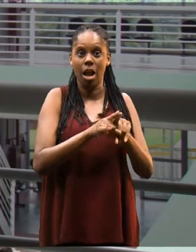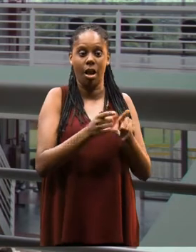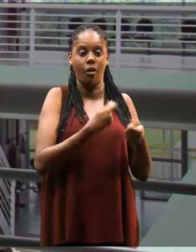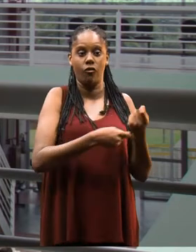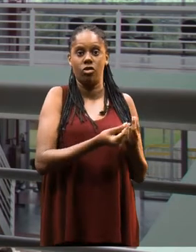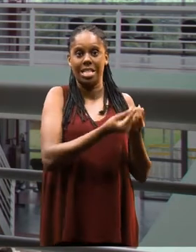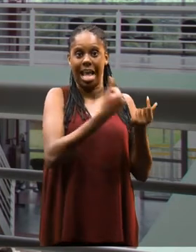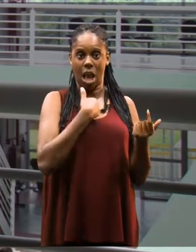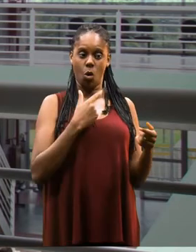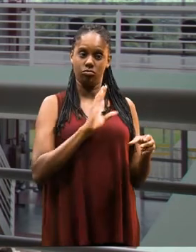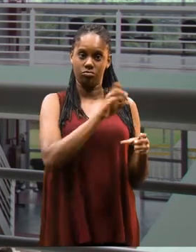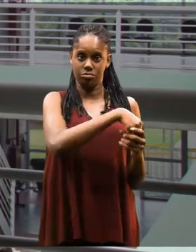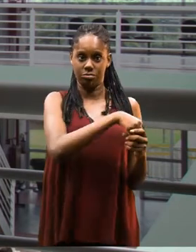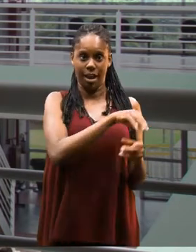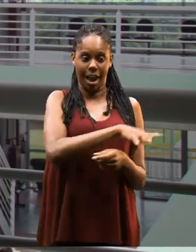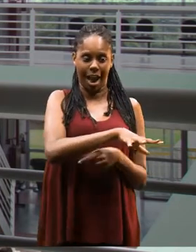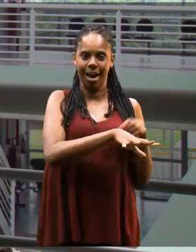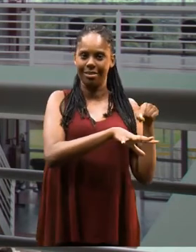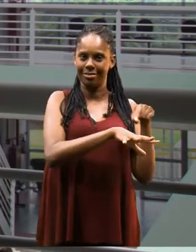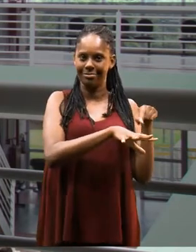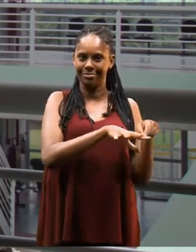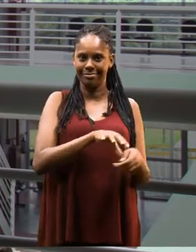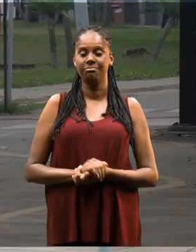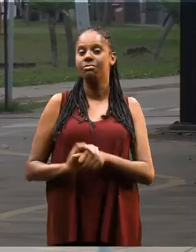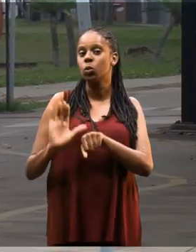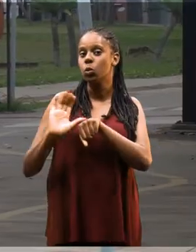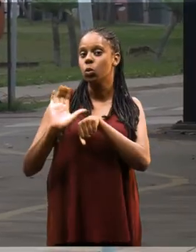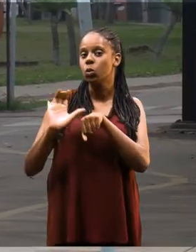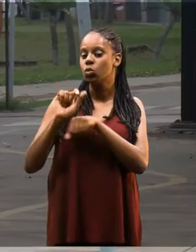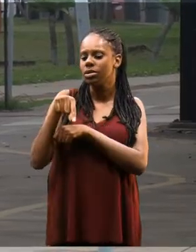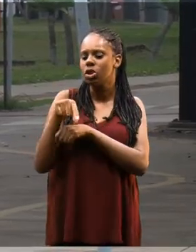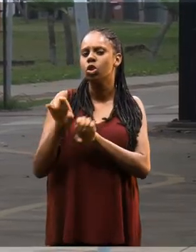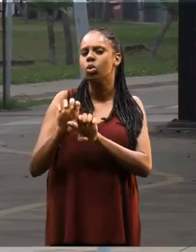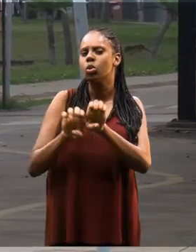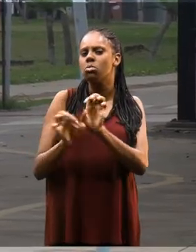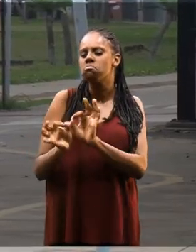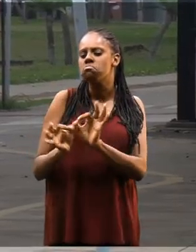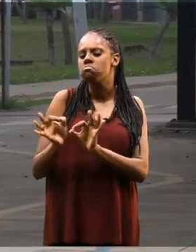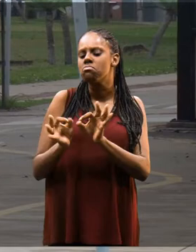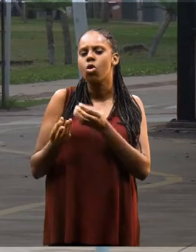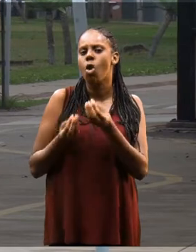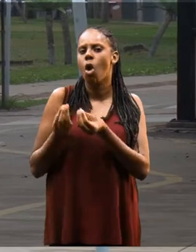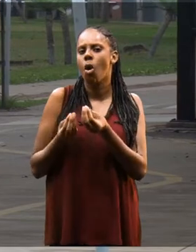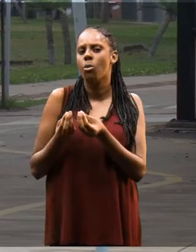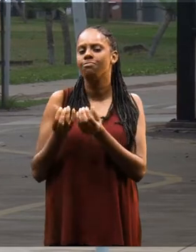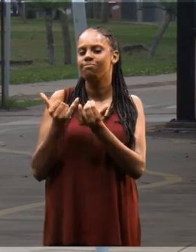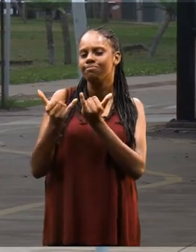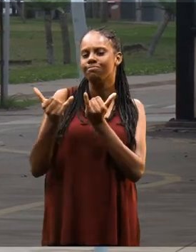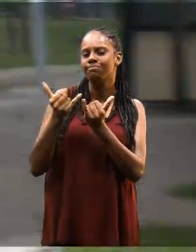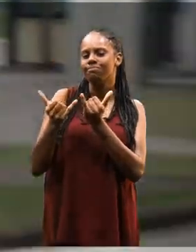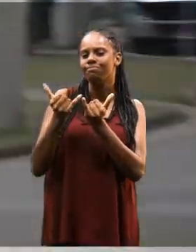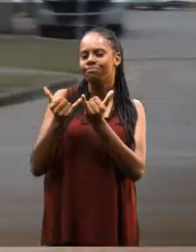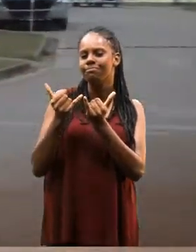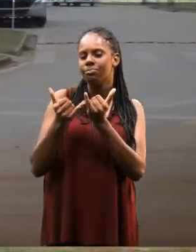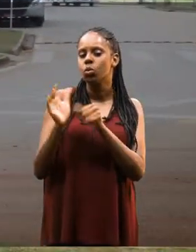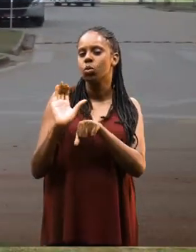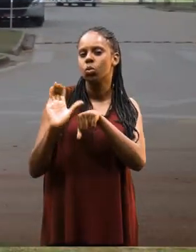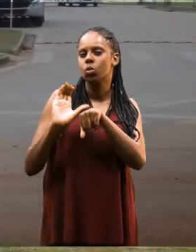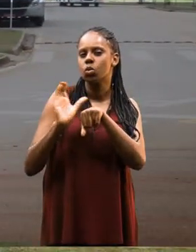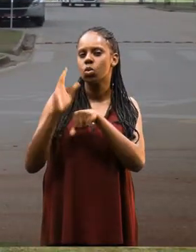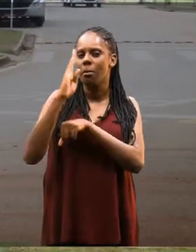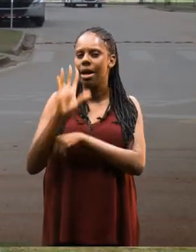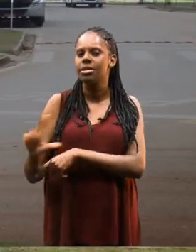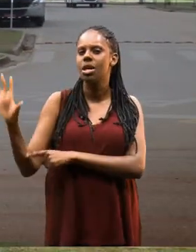financeira, na parte que eu faço parte, é a área de concentração. O nosso curso é estruturado de uma forma muito semelhante aos